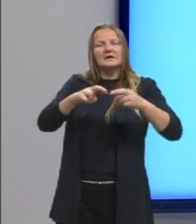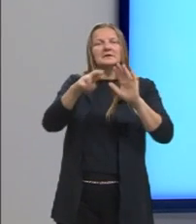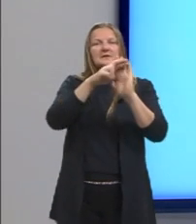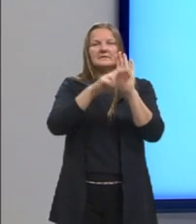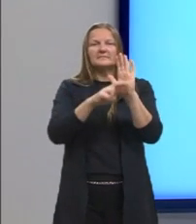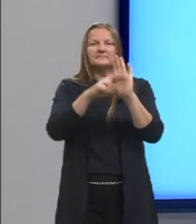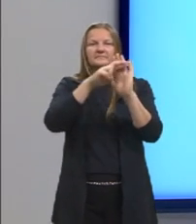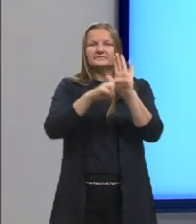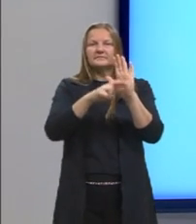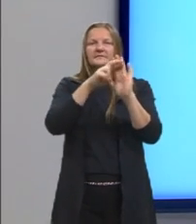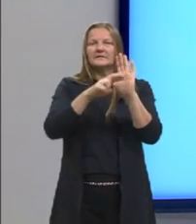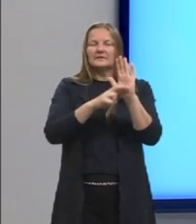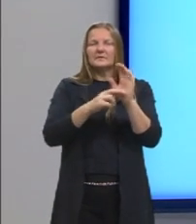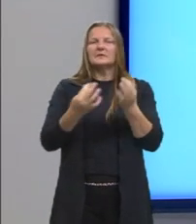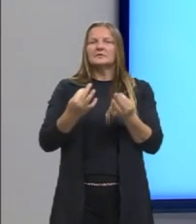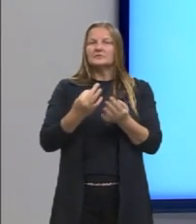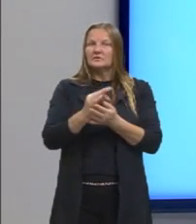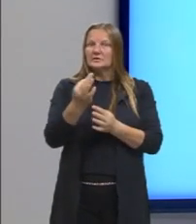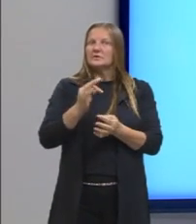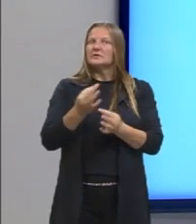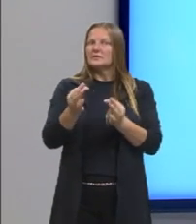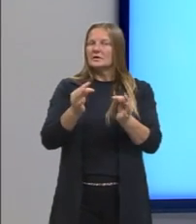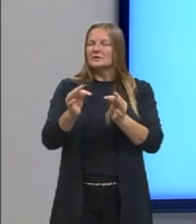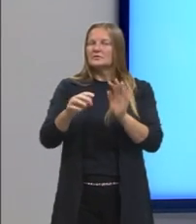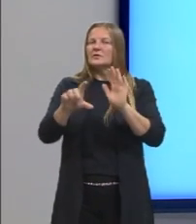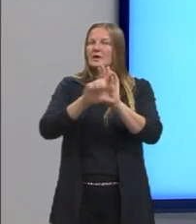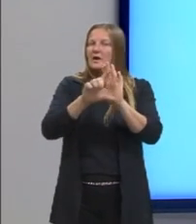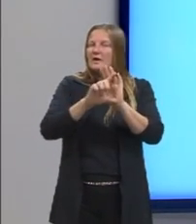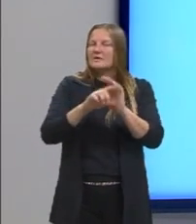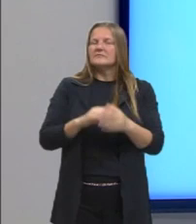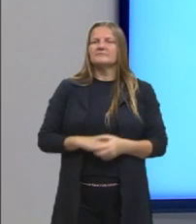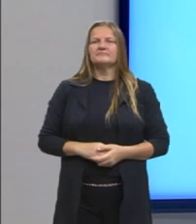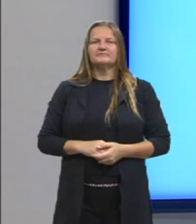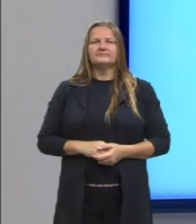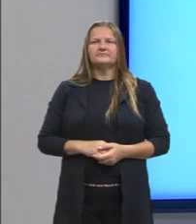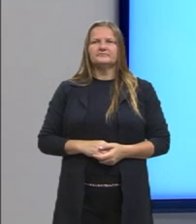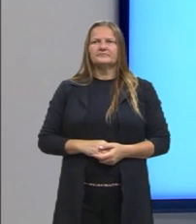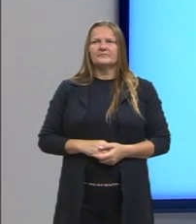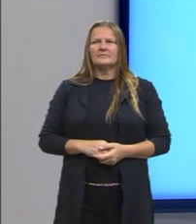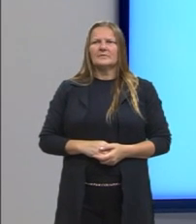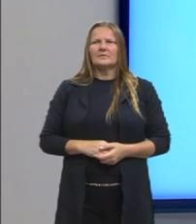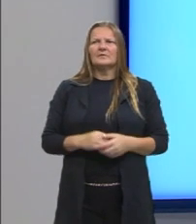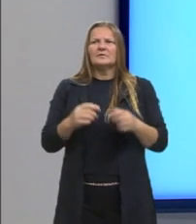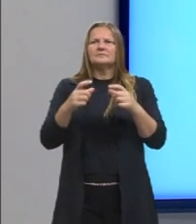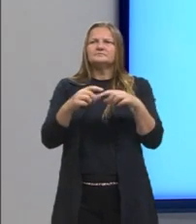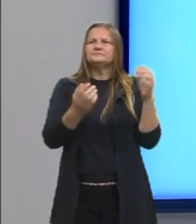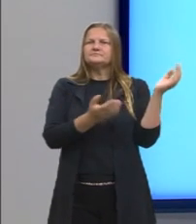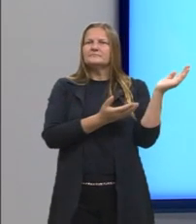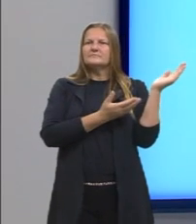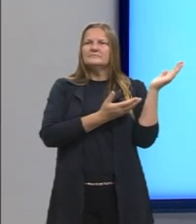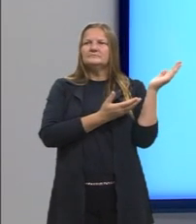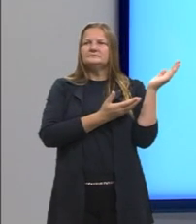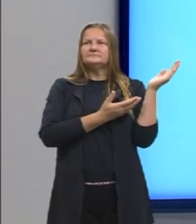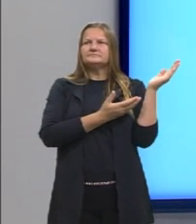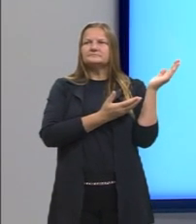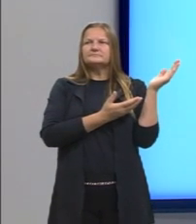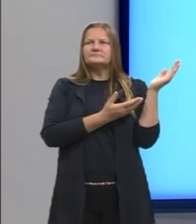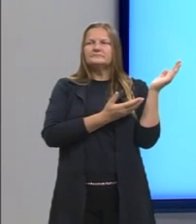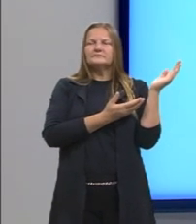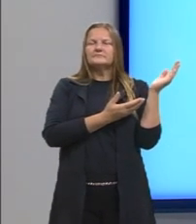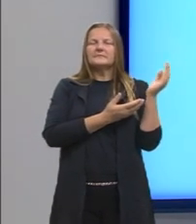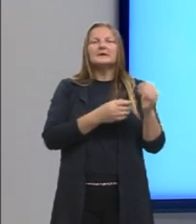ambientais. Vamos ver onde é que nós vimos isso. Gurizada, países